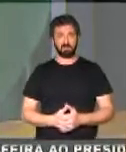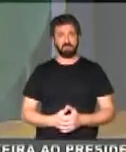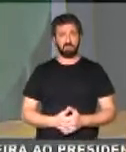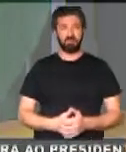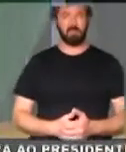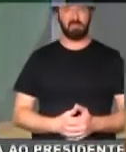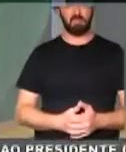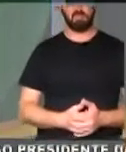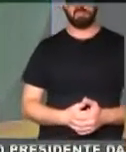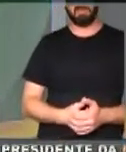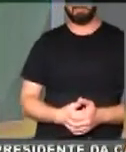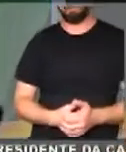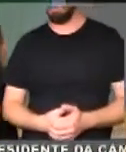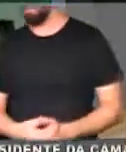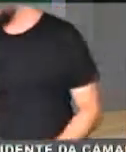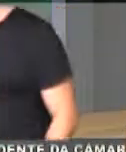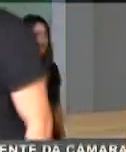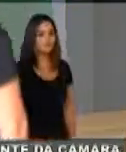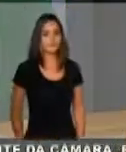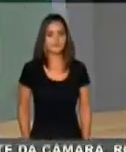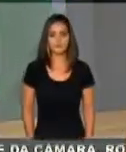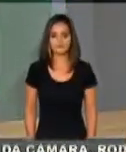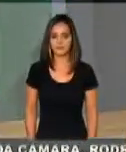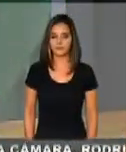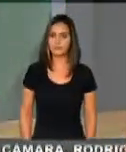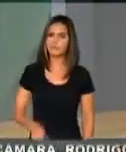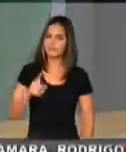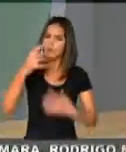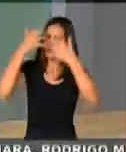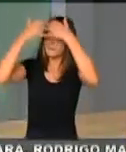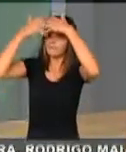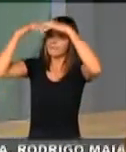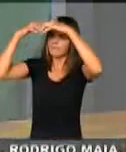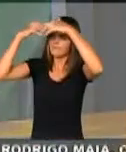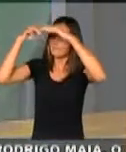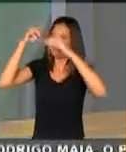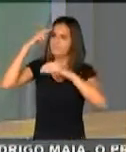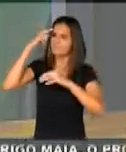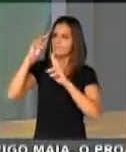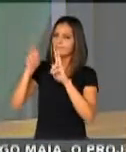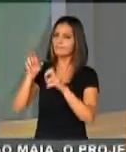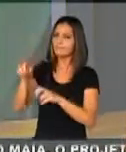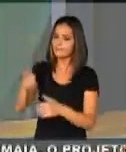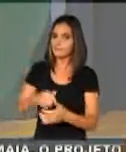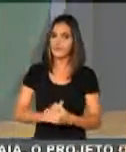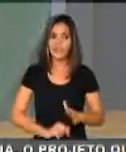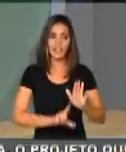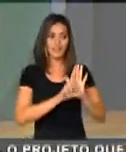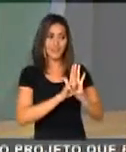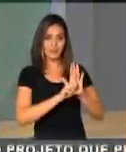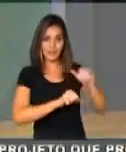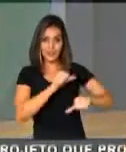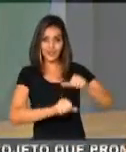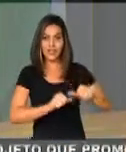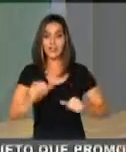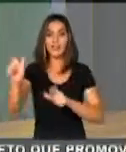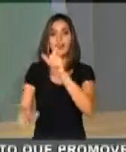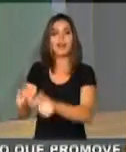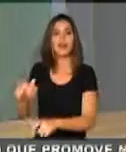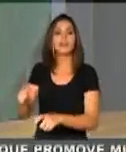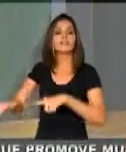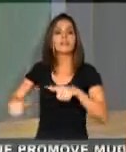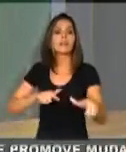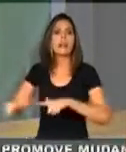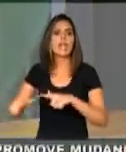privilegiadas? Vamos pensar nisso, presidente. Com a reforma, nossas trabalhadoras rurais aposentarão com 60 anos